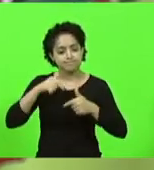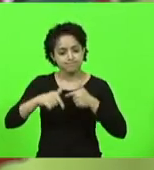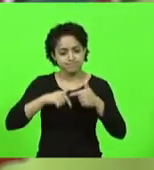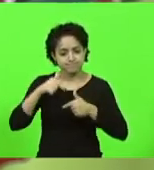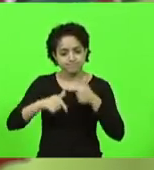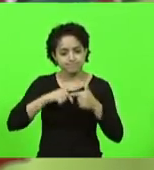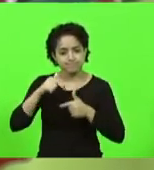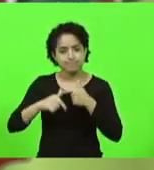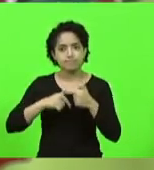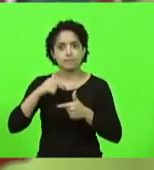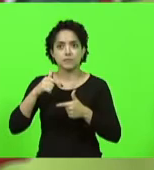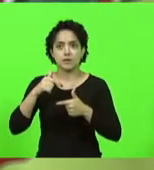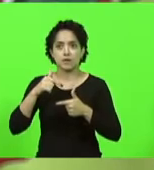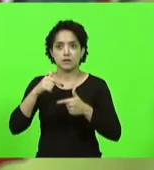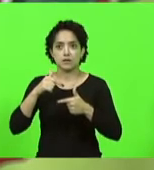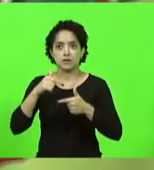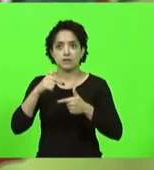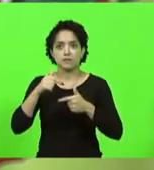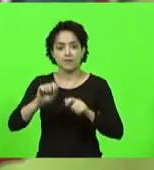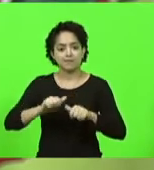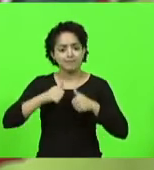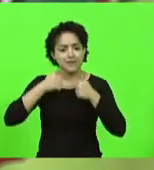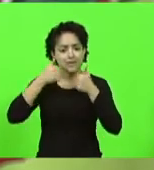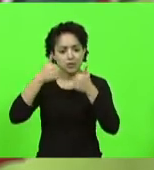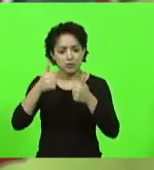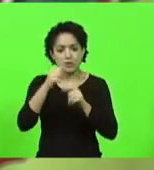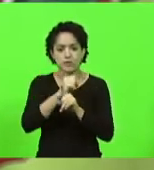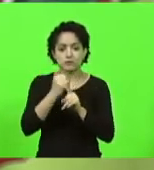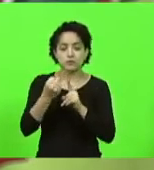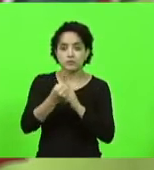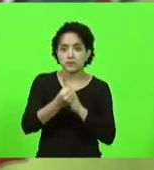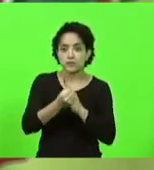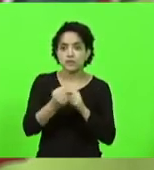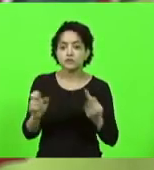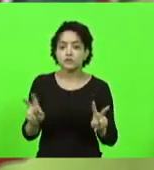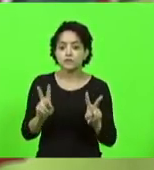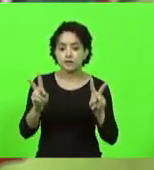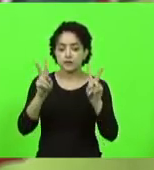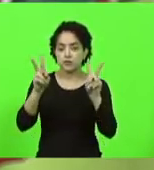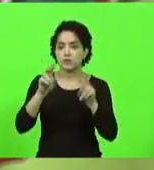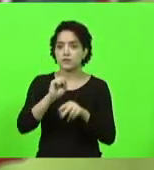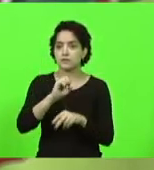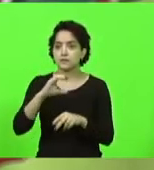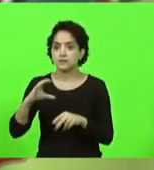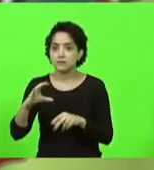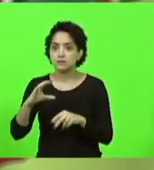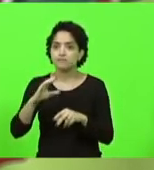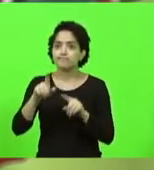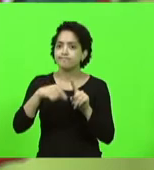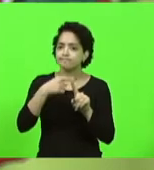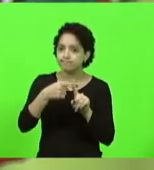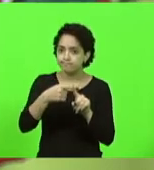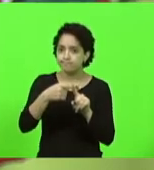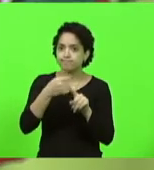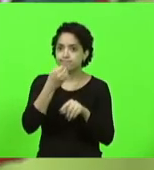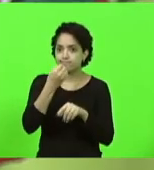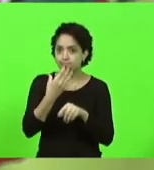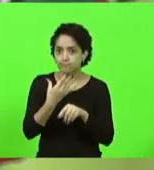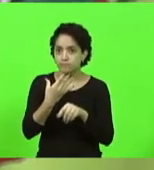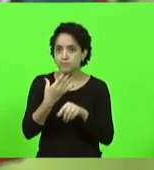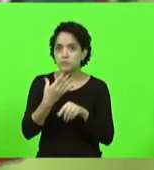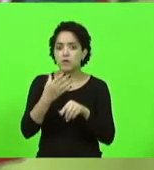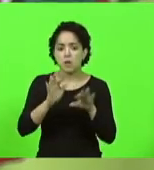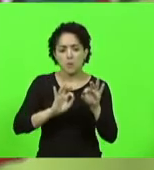edificar uma sociedade melhor, para valorar Santa Catarina pelo que ela tem de positivo e reconstruir e